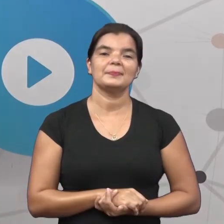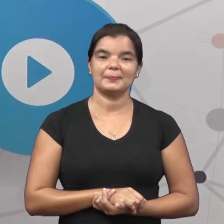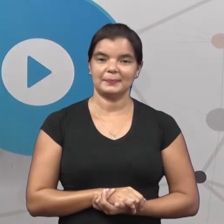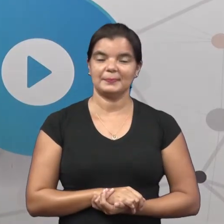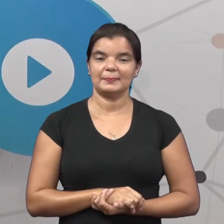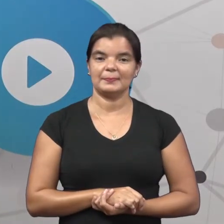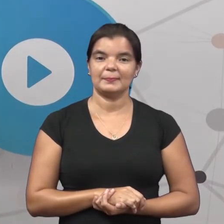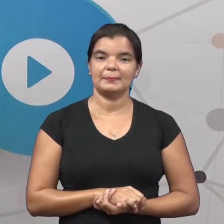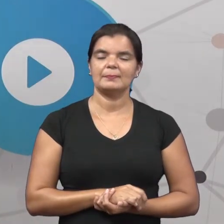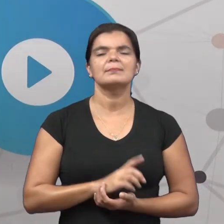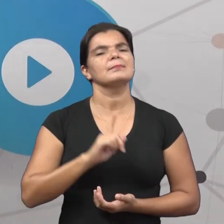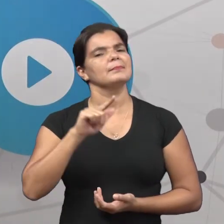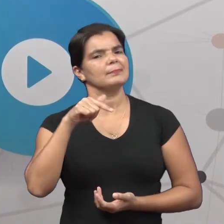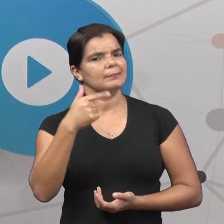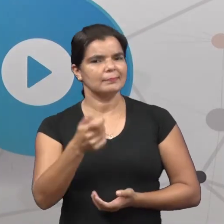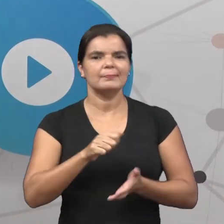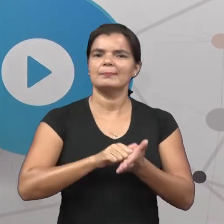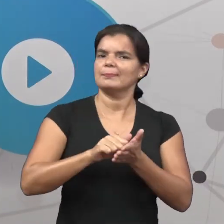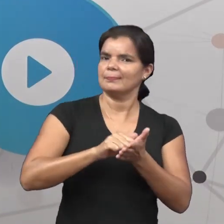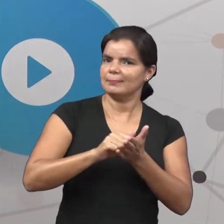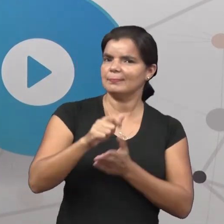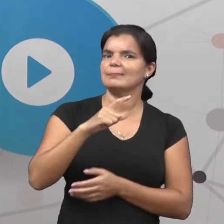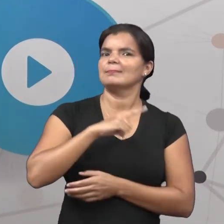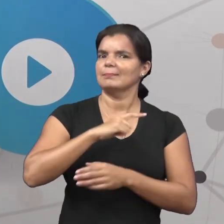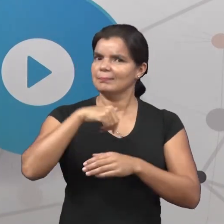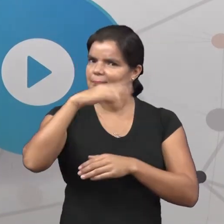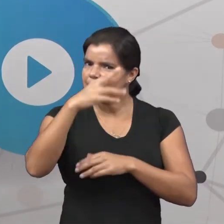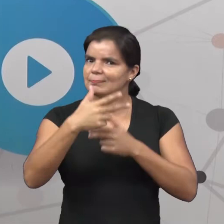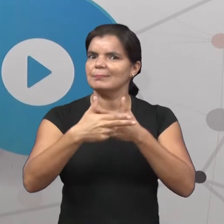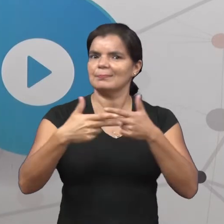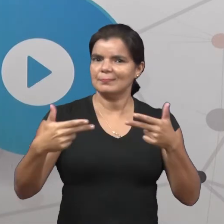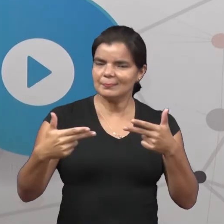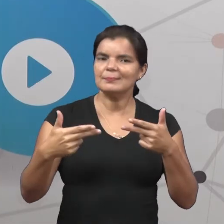Além da borracha, nós temos mais coisas.